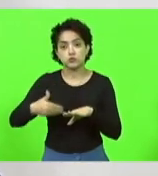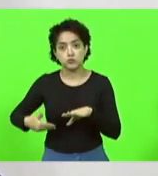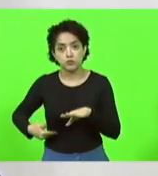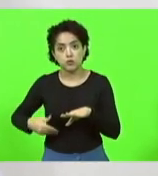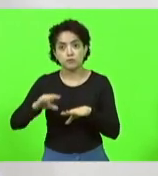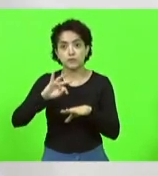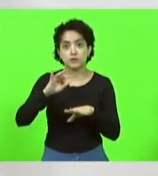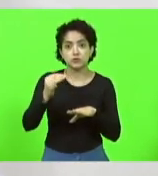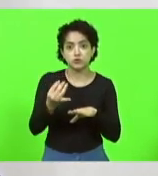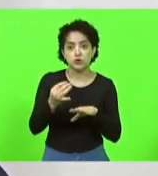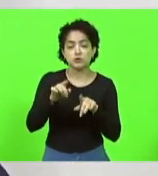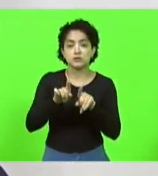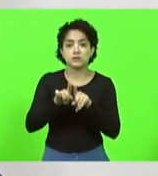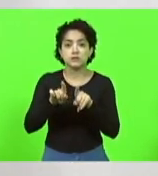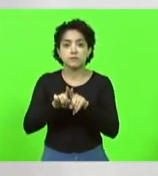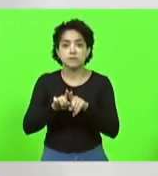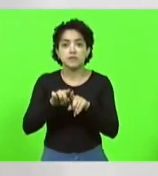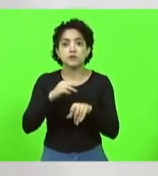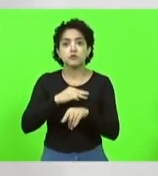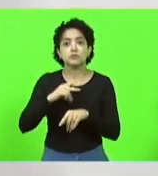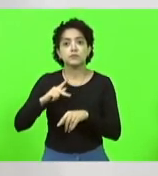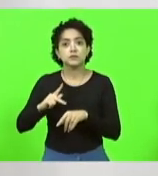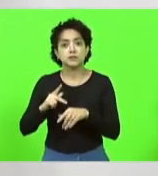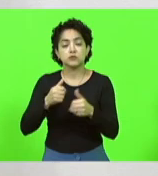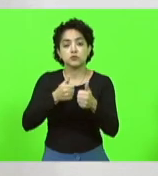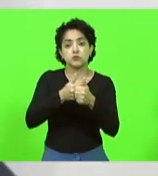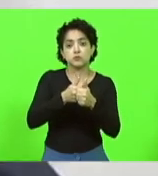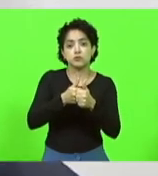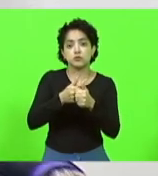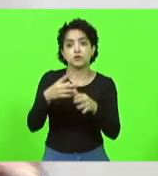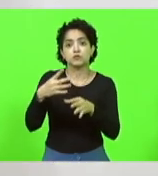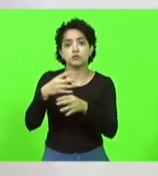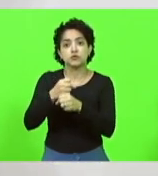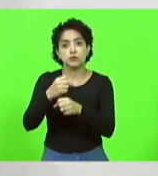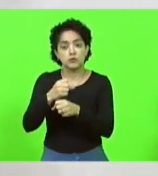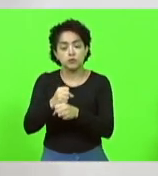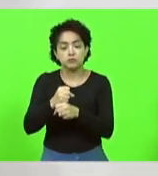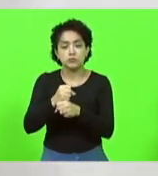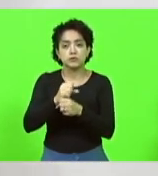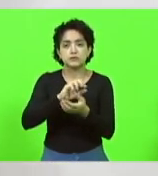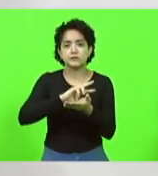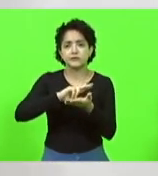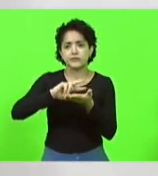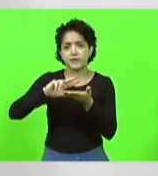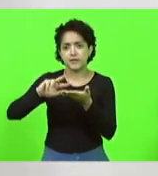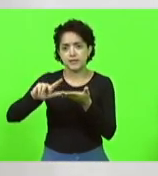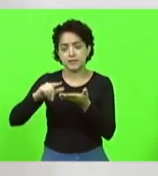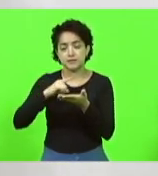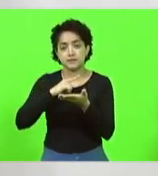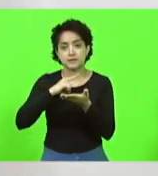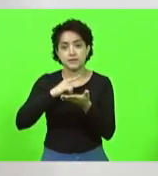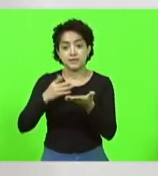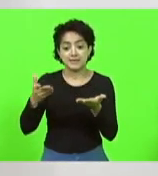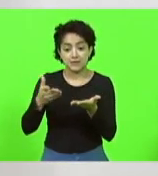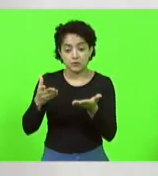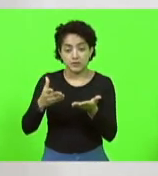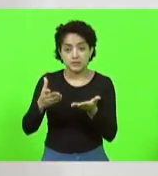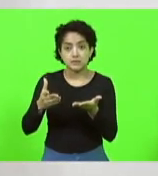do Ministério Público, do Tribunal de Contas e principalmente esse ano acumulou